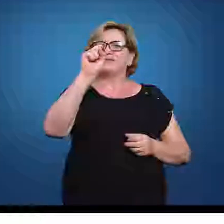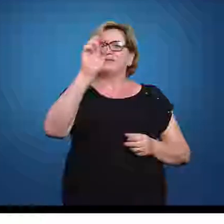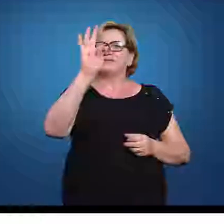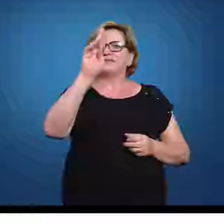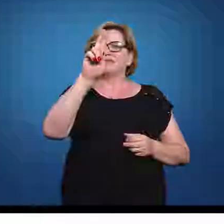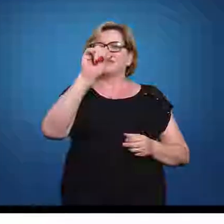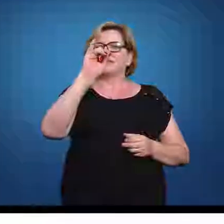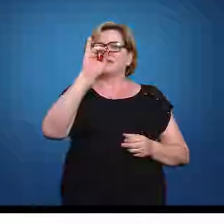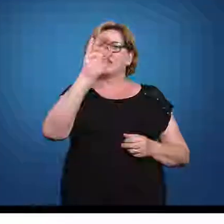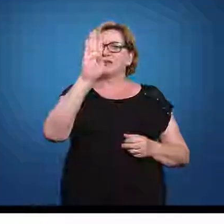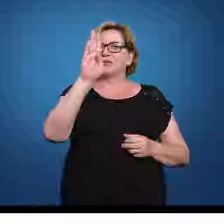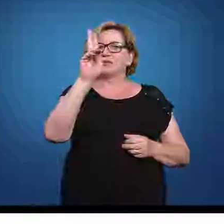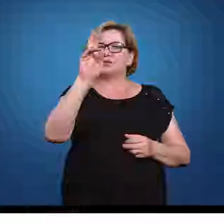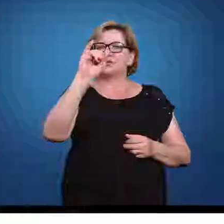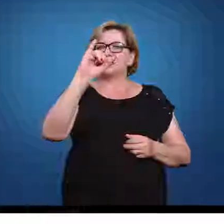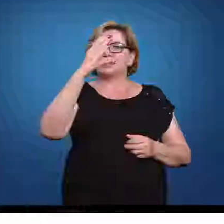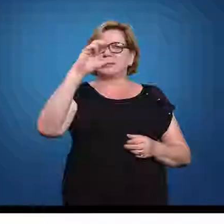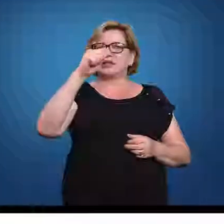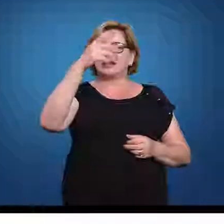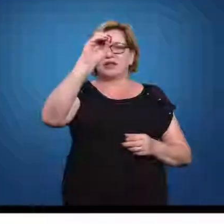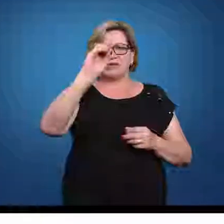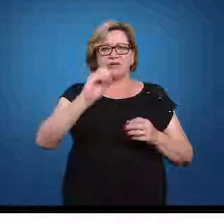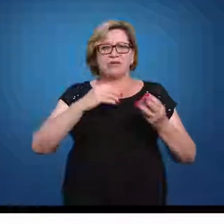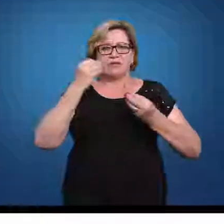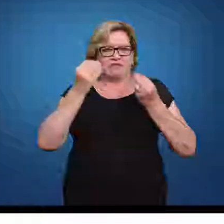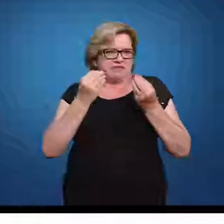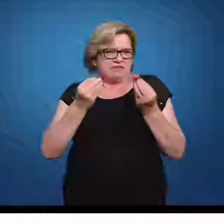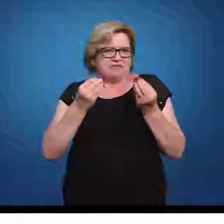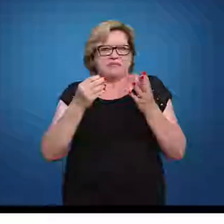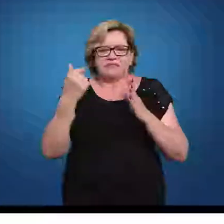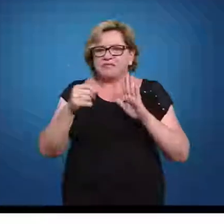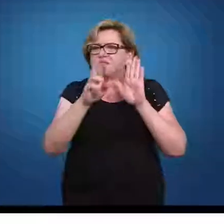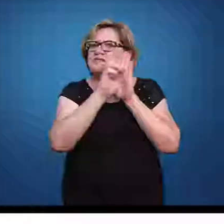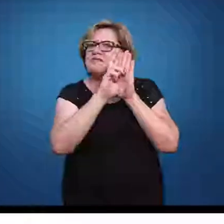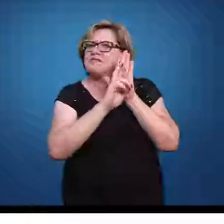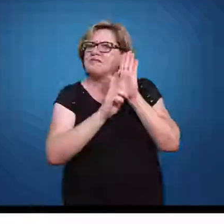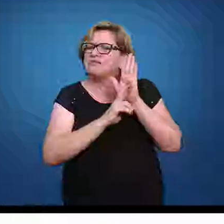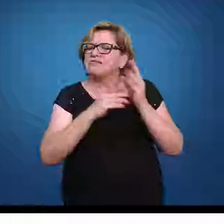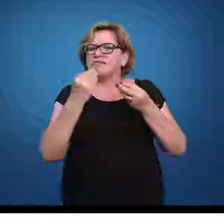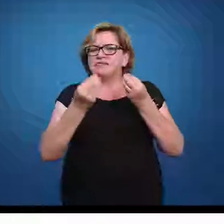que alguns chamam de normal, padronizada, ou normal, padrão,